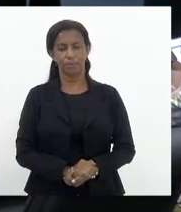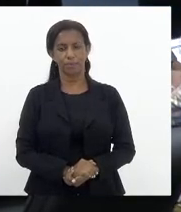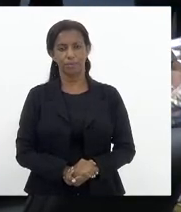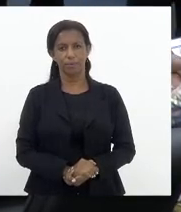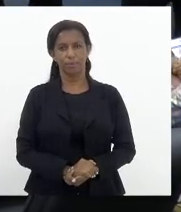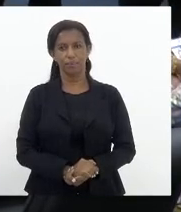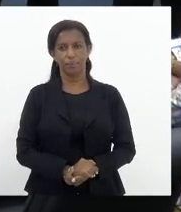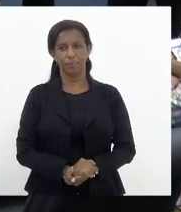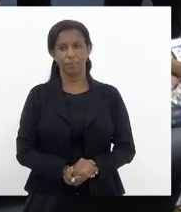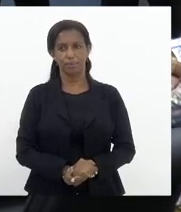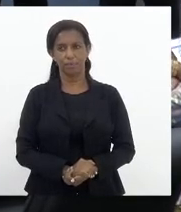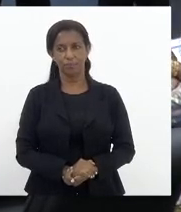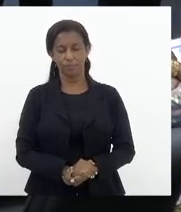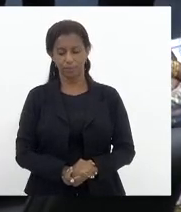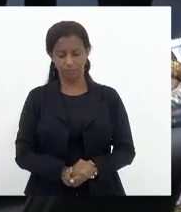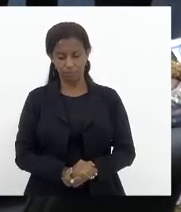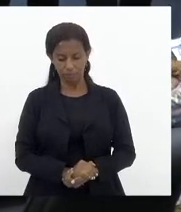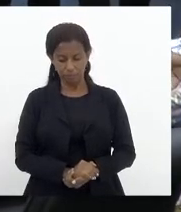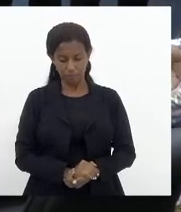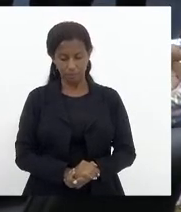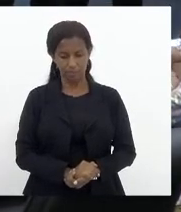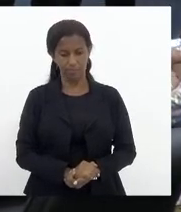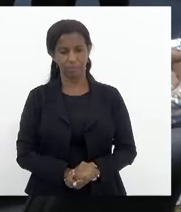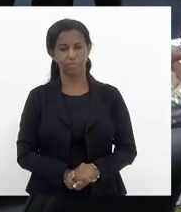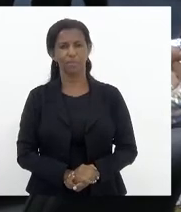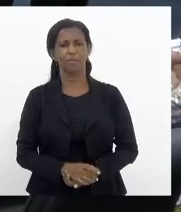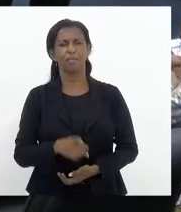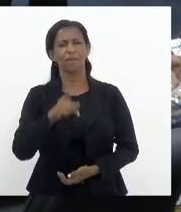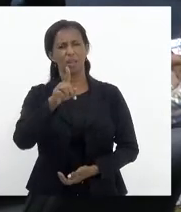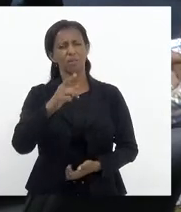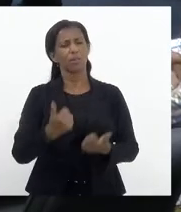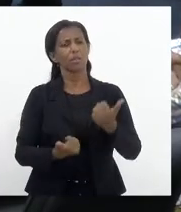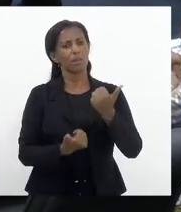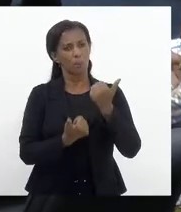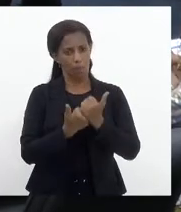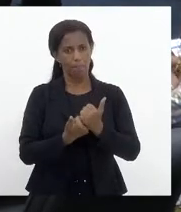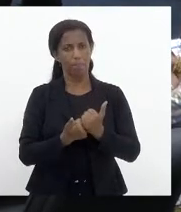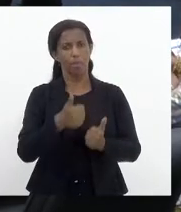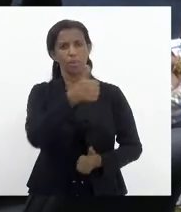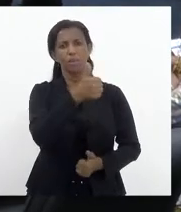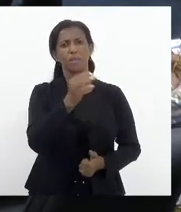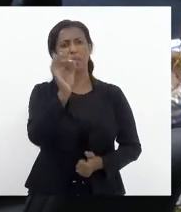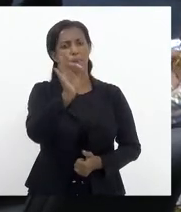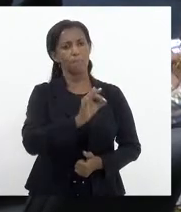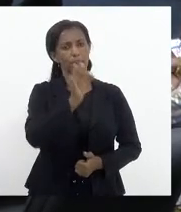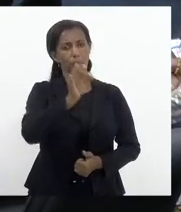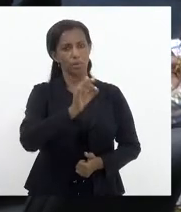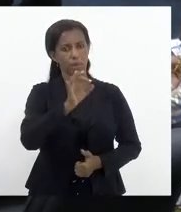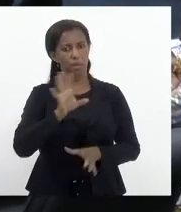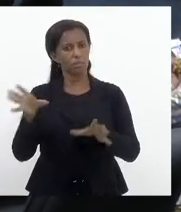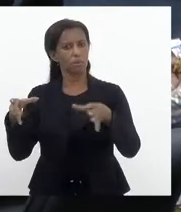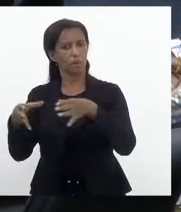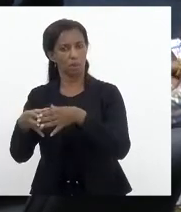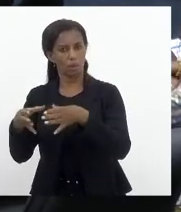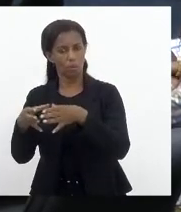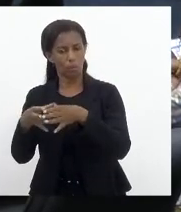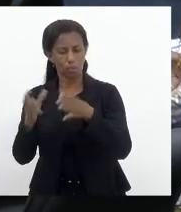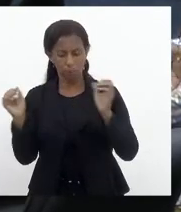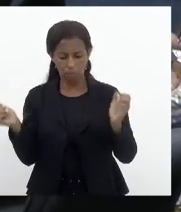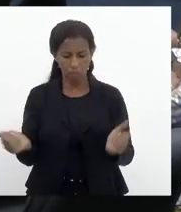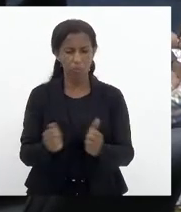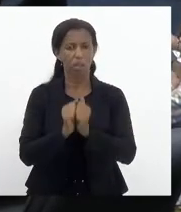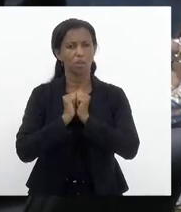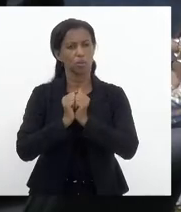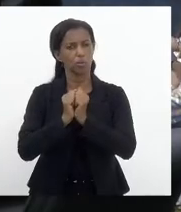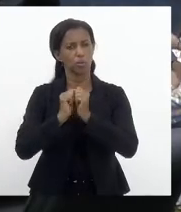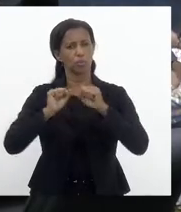Só quebrando o protocolo, dizer que a senhora tem o apoio 100% da comissão e vamos estar juntos nessa grande concentração de forças para